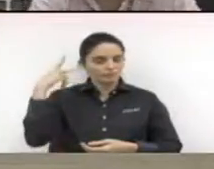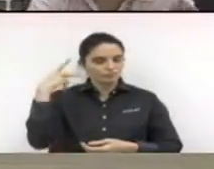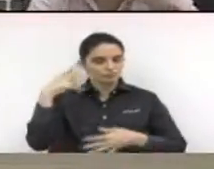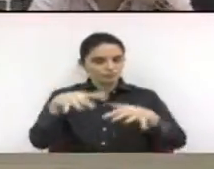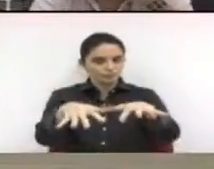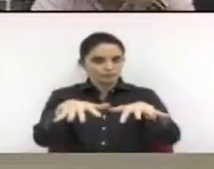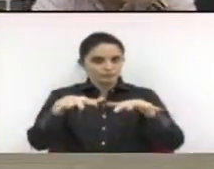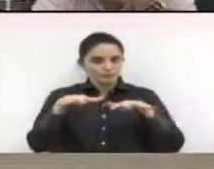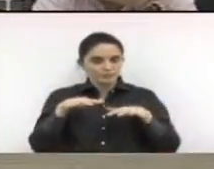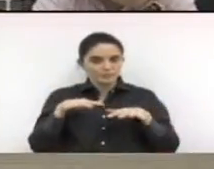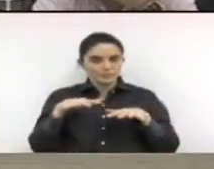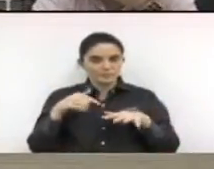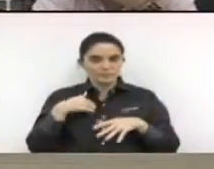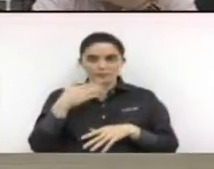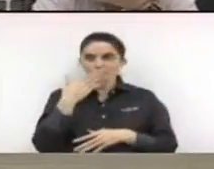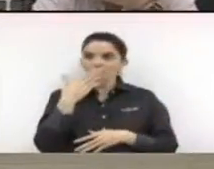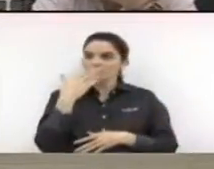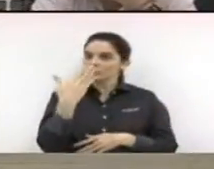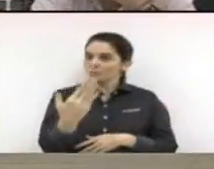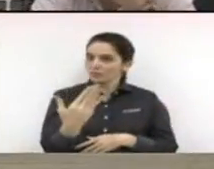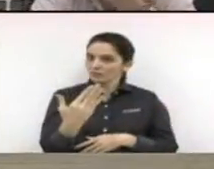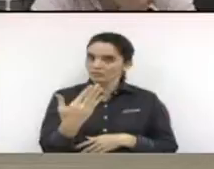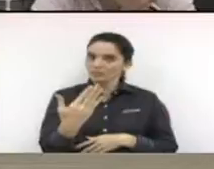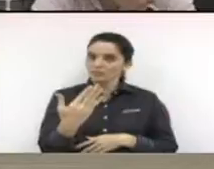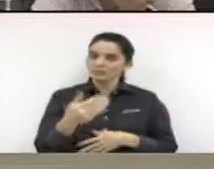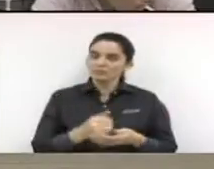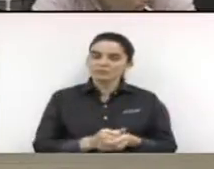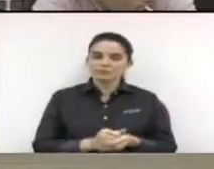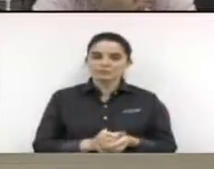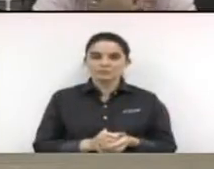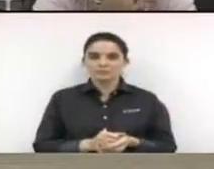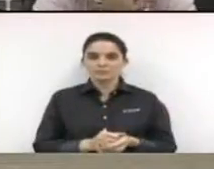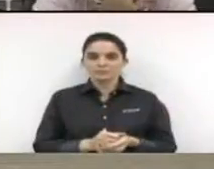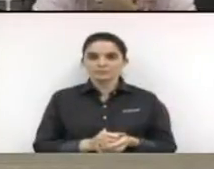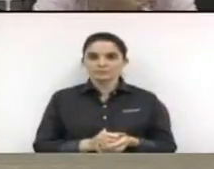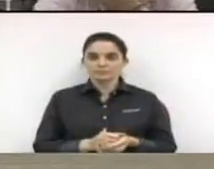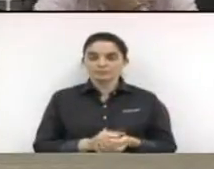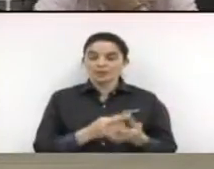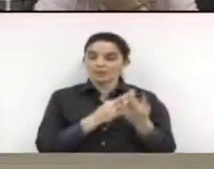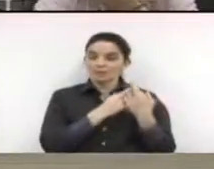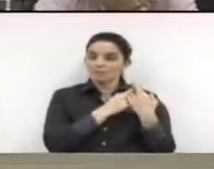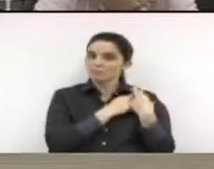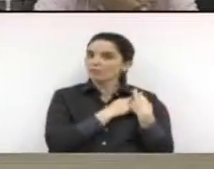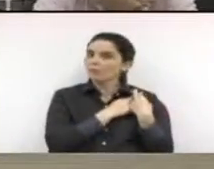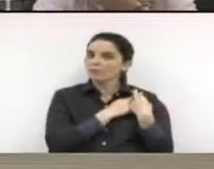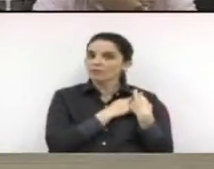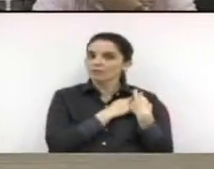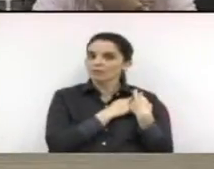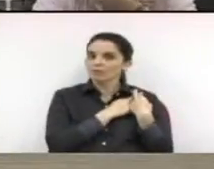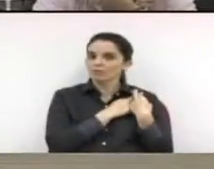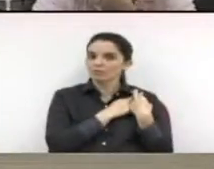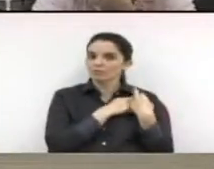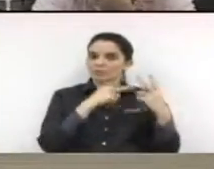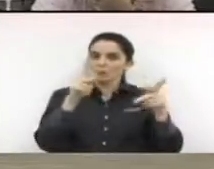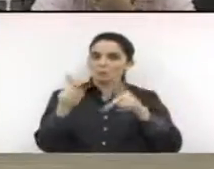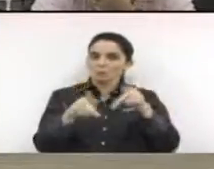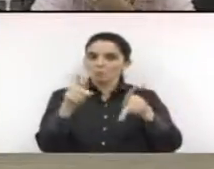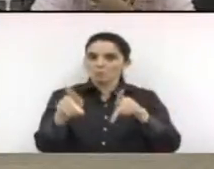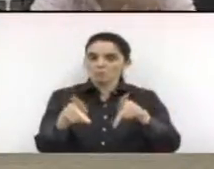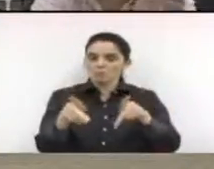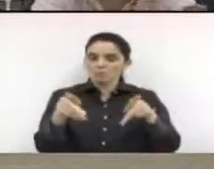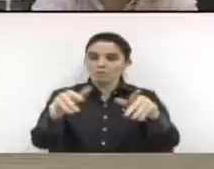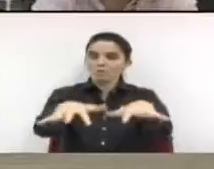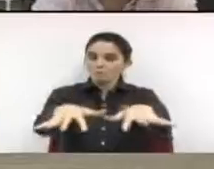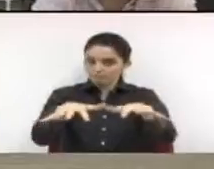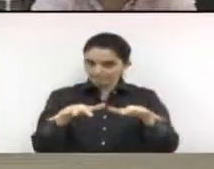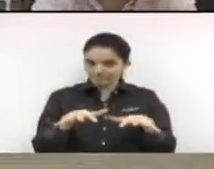presente. Senhor presidente, eu faço um requerimento solicitando em respeito à população que está nessa casa de leis,